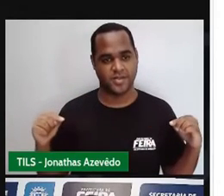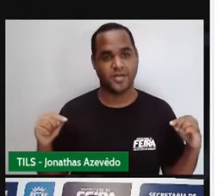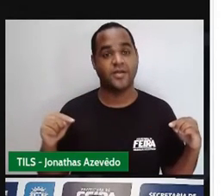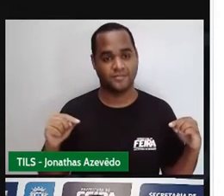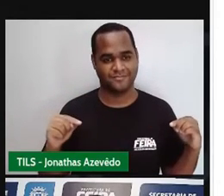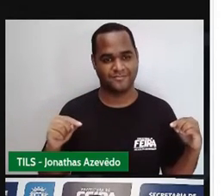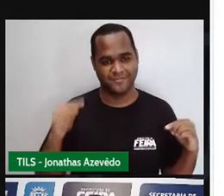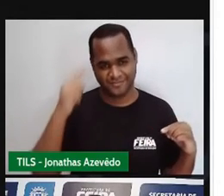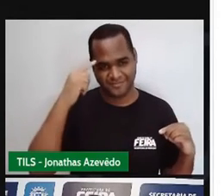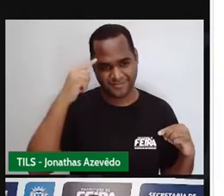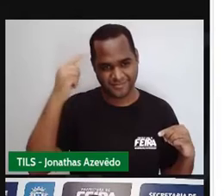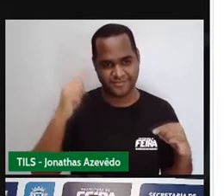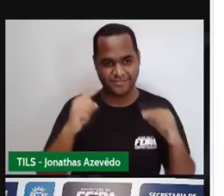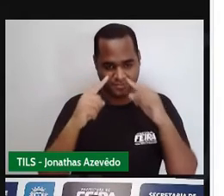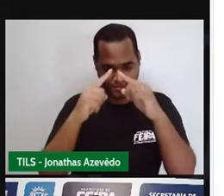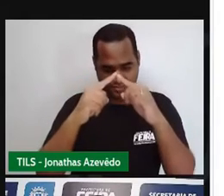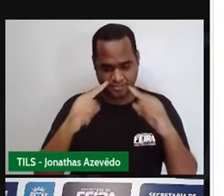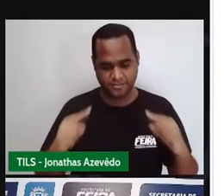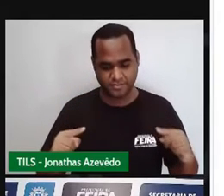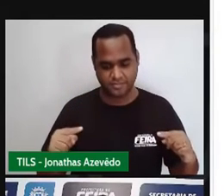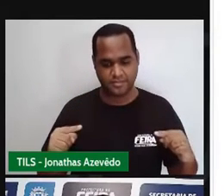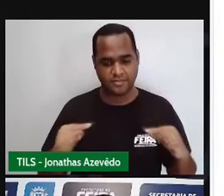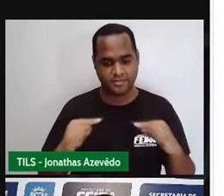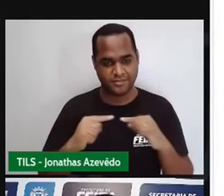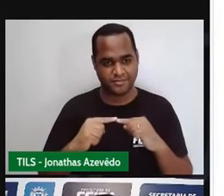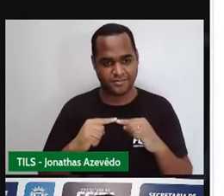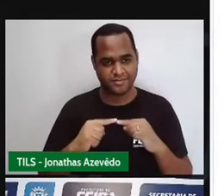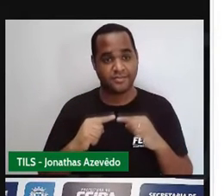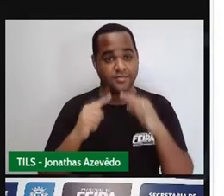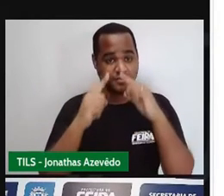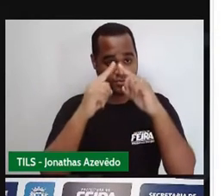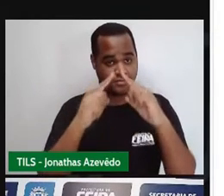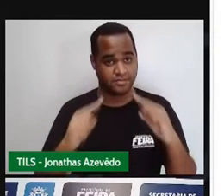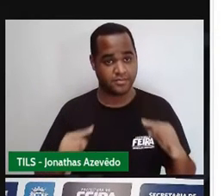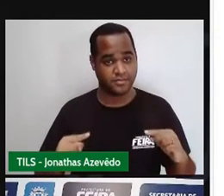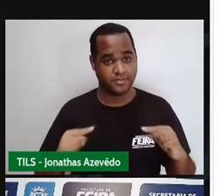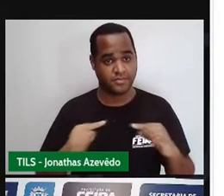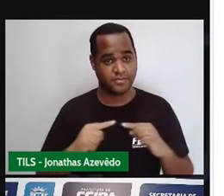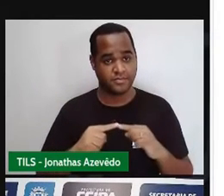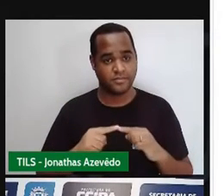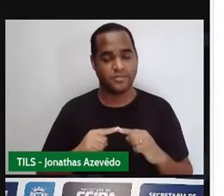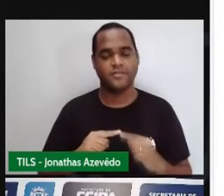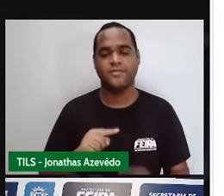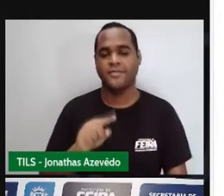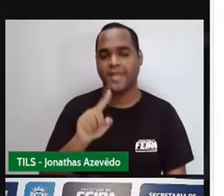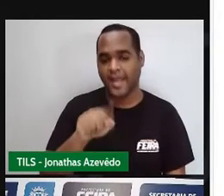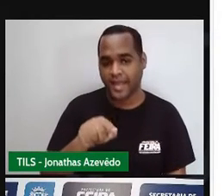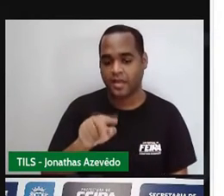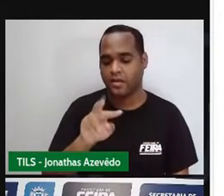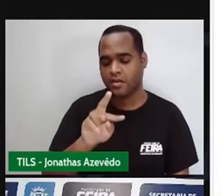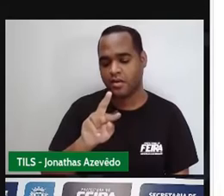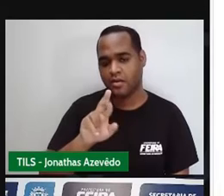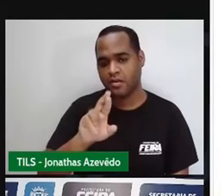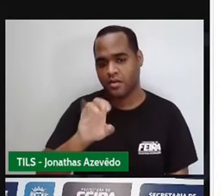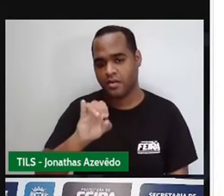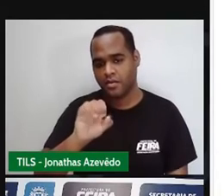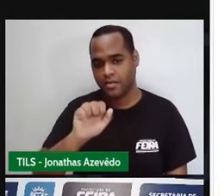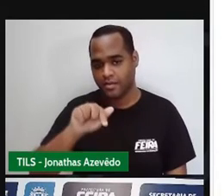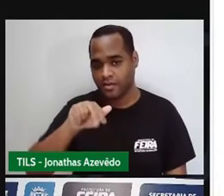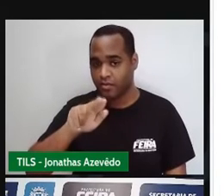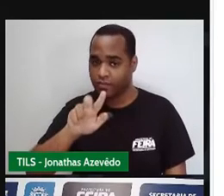triângulo, tá? Então a área do triângulo vai ser a metade da